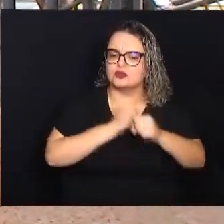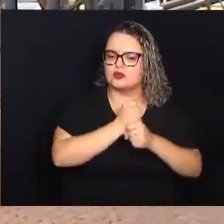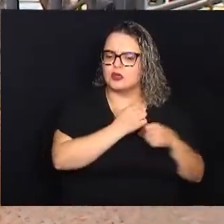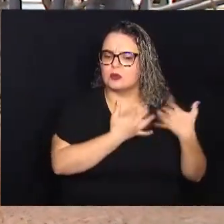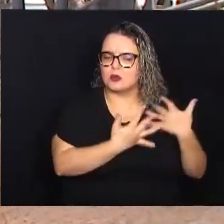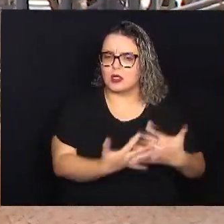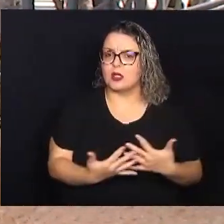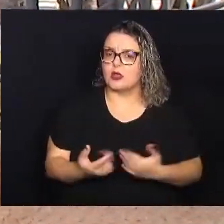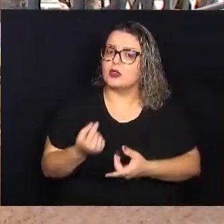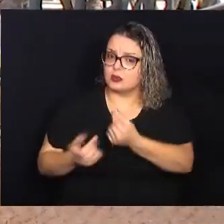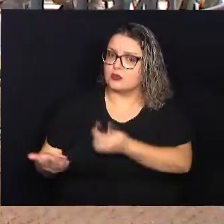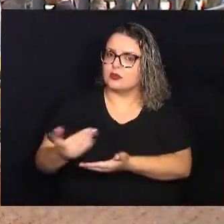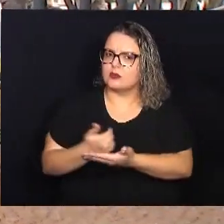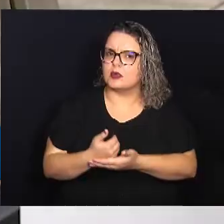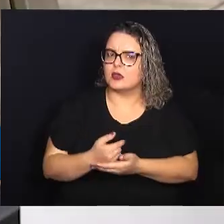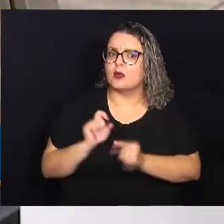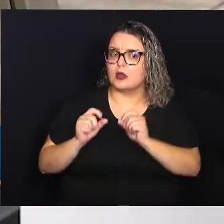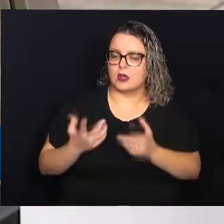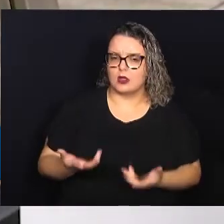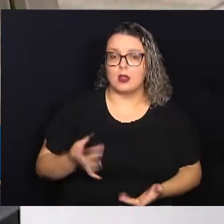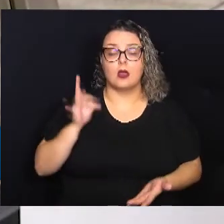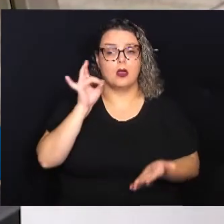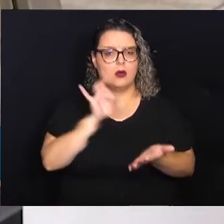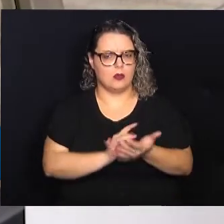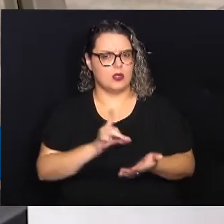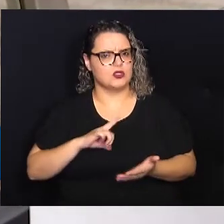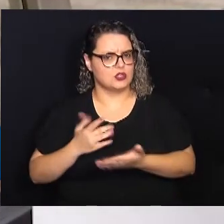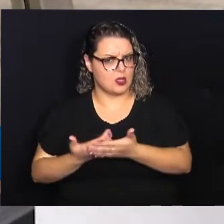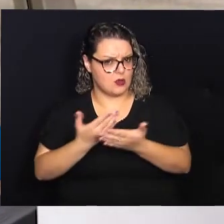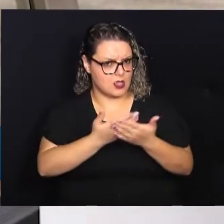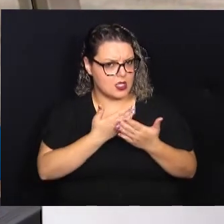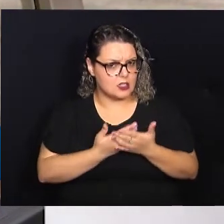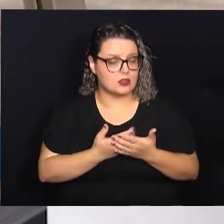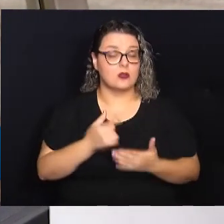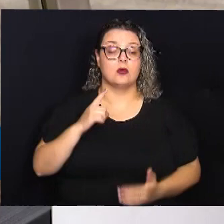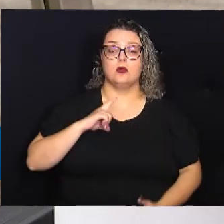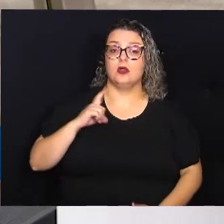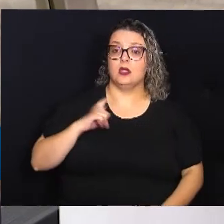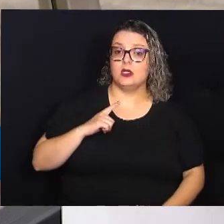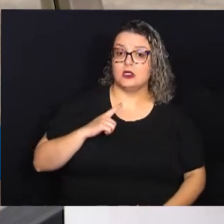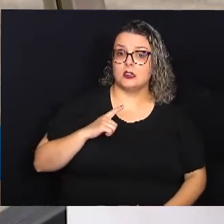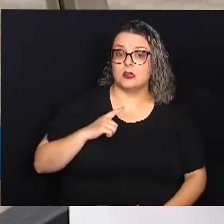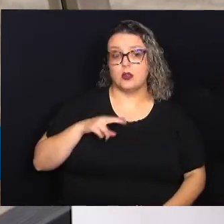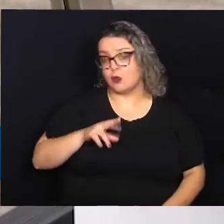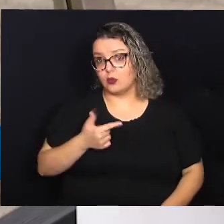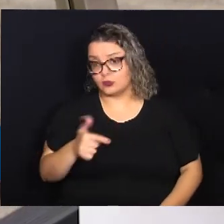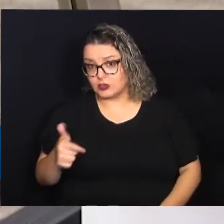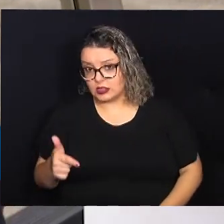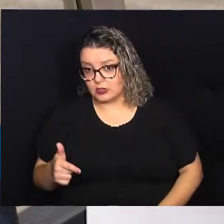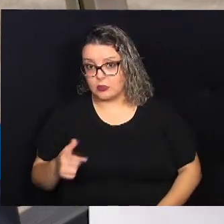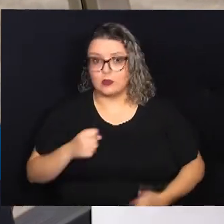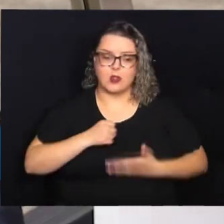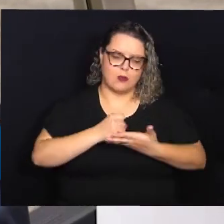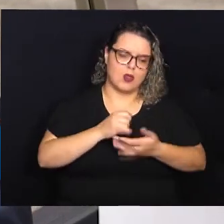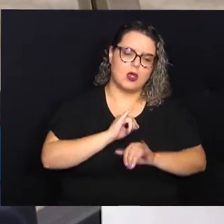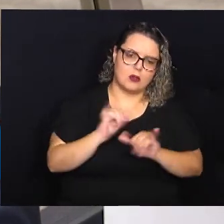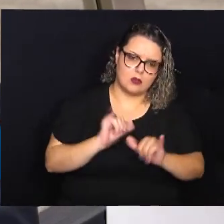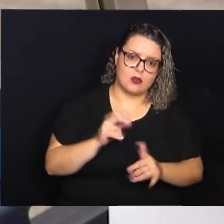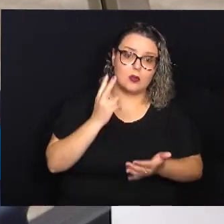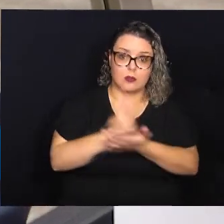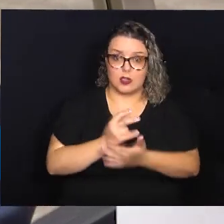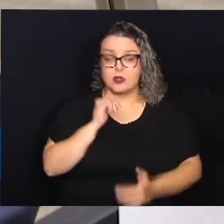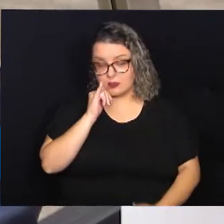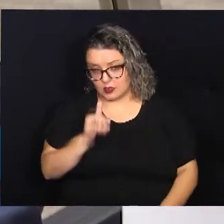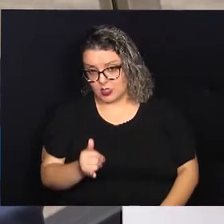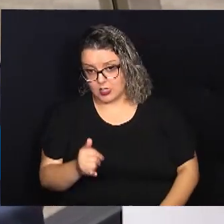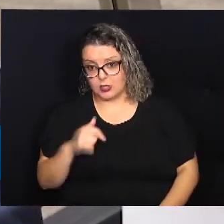anos, além do valor arrecadado? Se realmente há um estudo, se vai ter, se não vai ter. Para eu poder levar, como